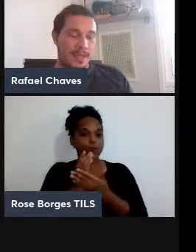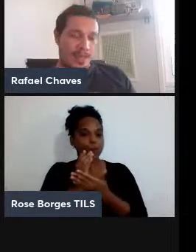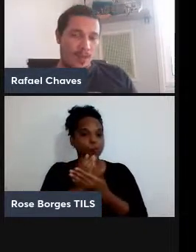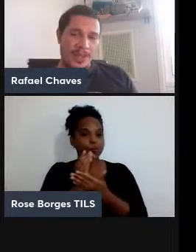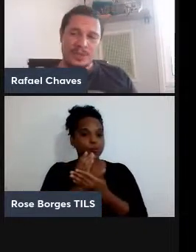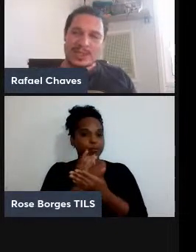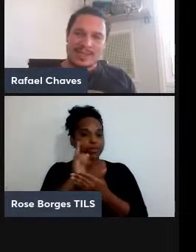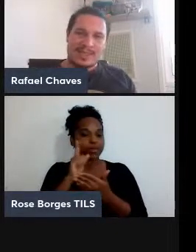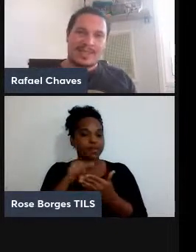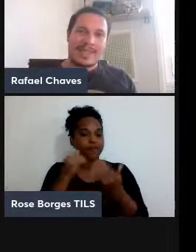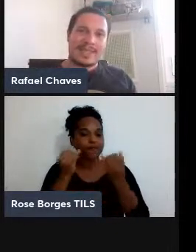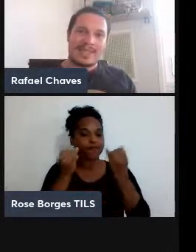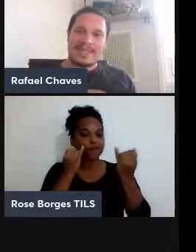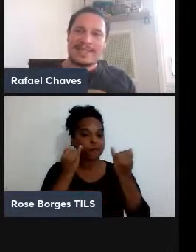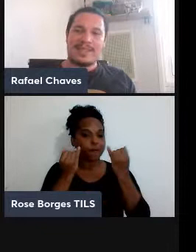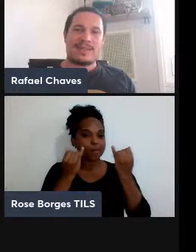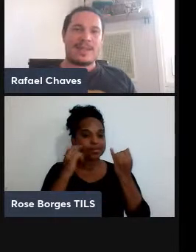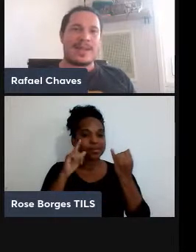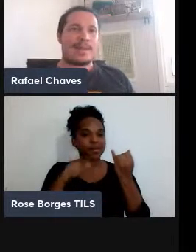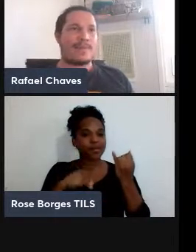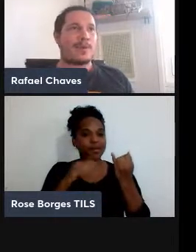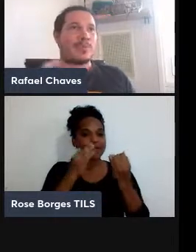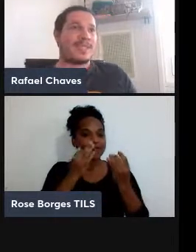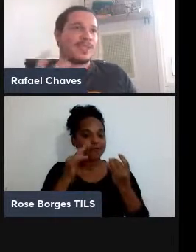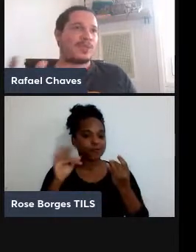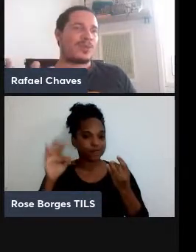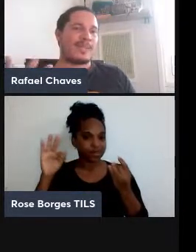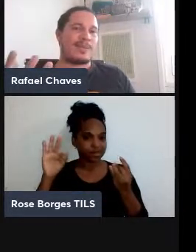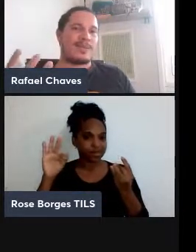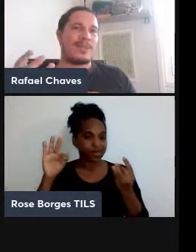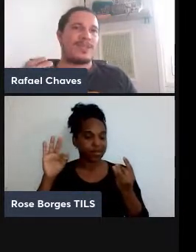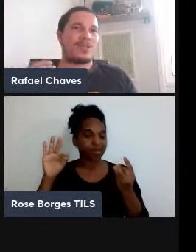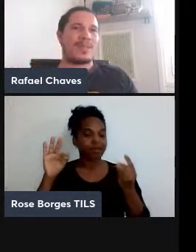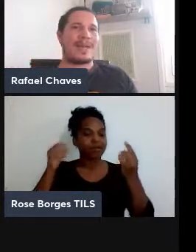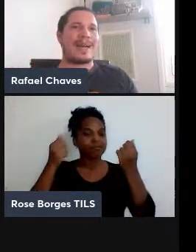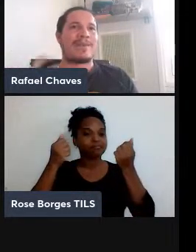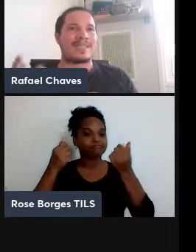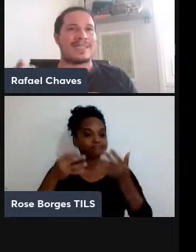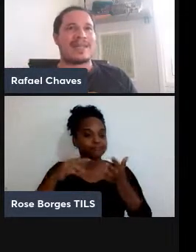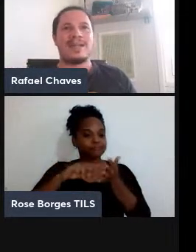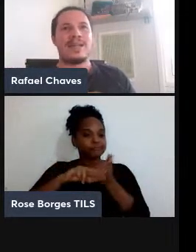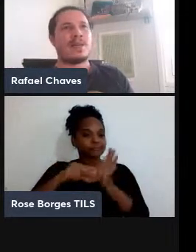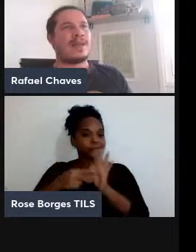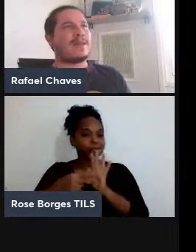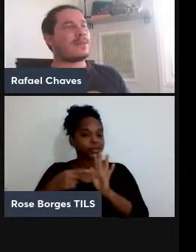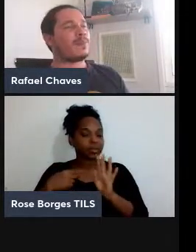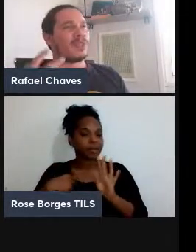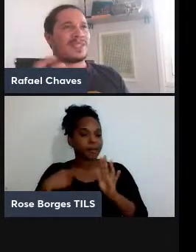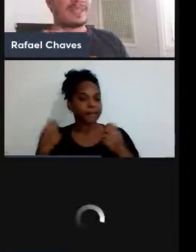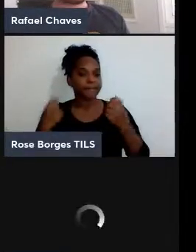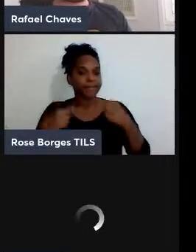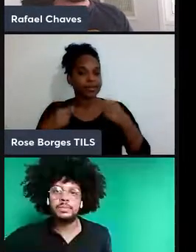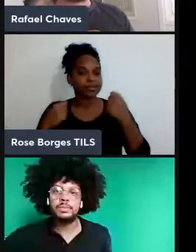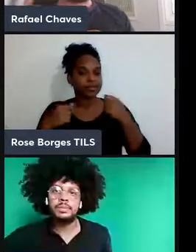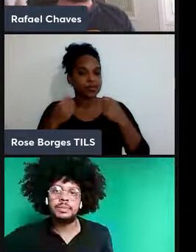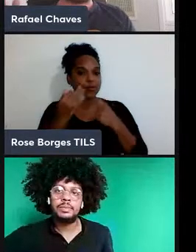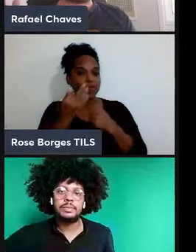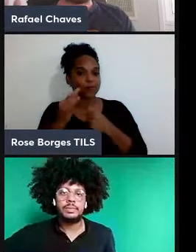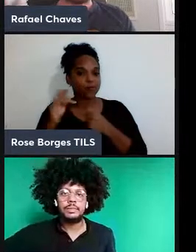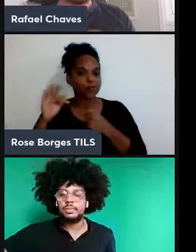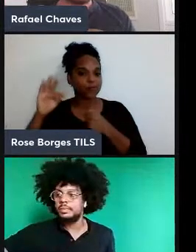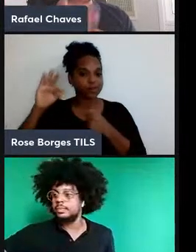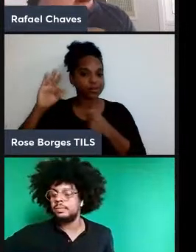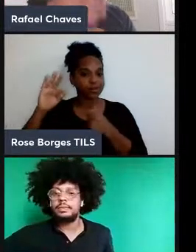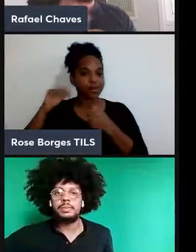física. O que isso quer dizer? Quer dizer que eu preciso de um sistema físico para armazenar, processar, enviar